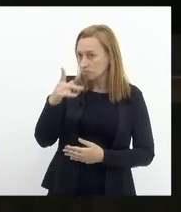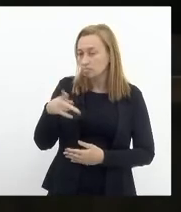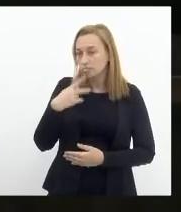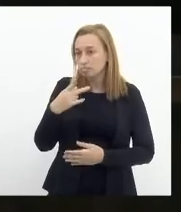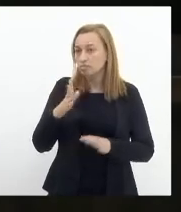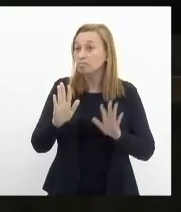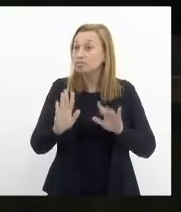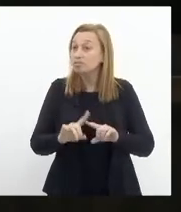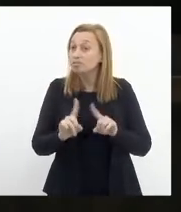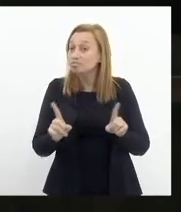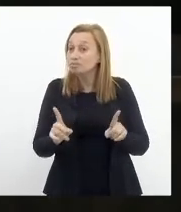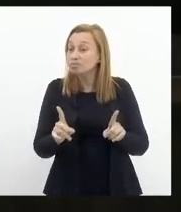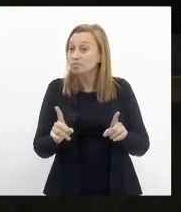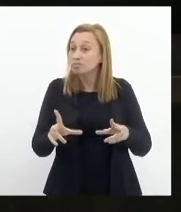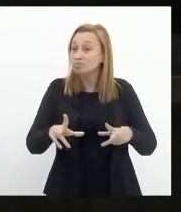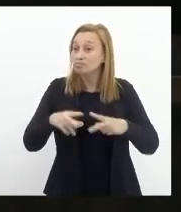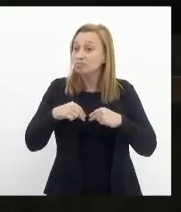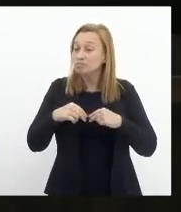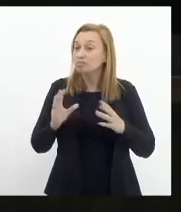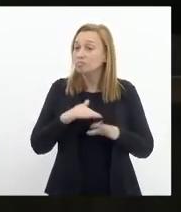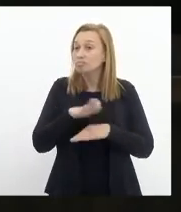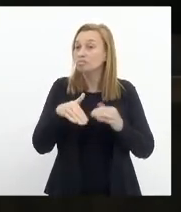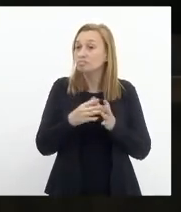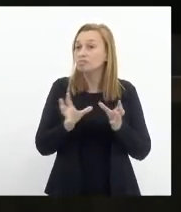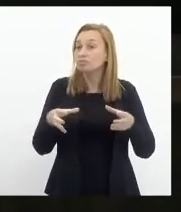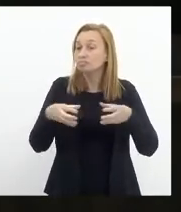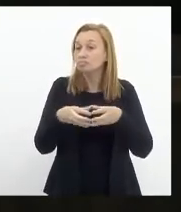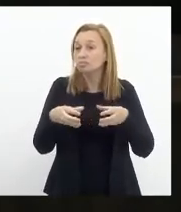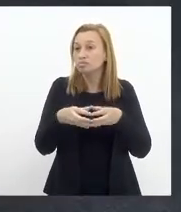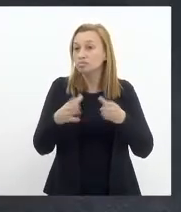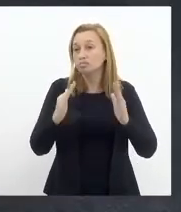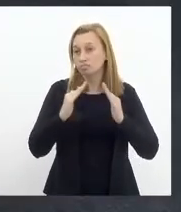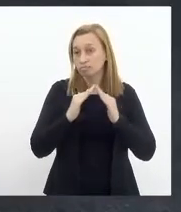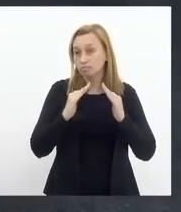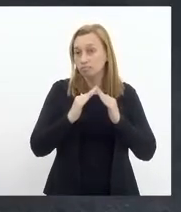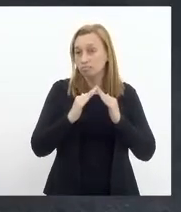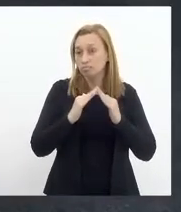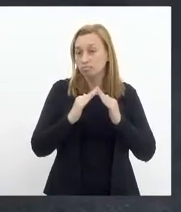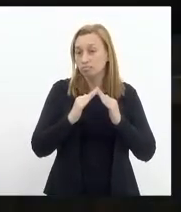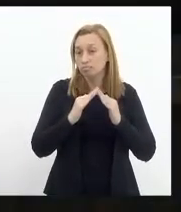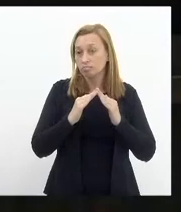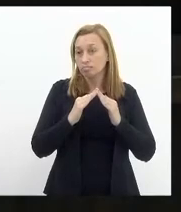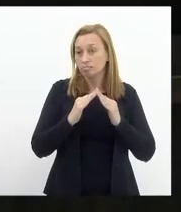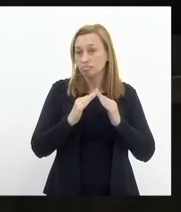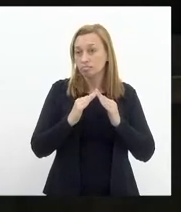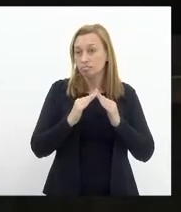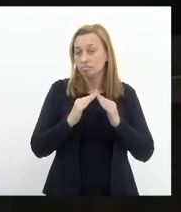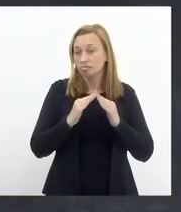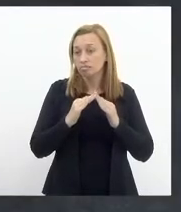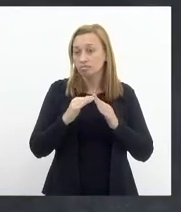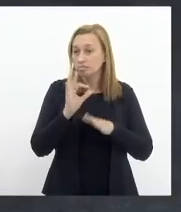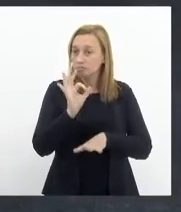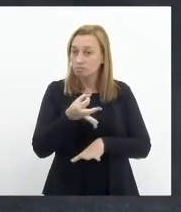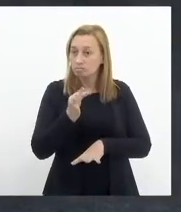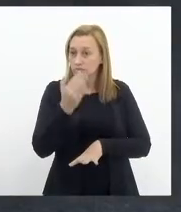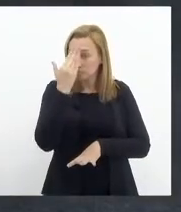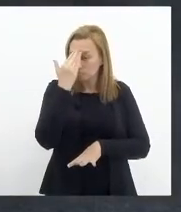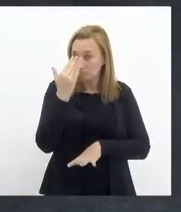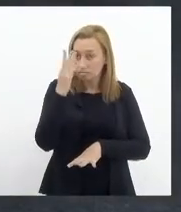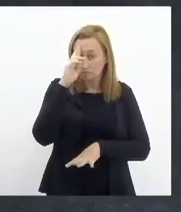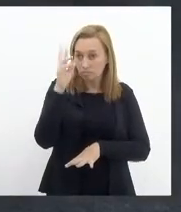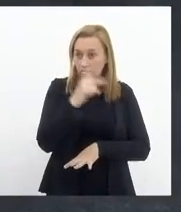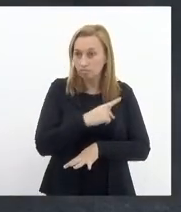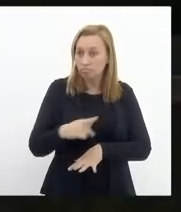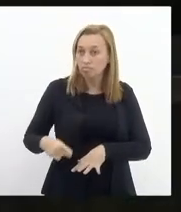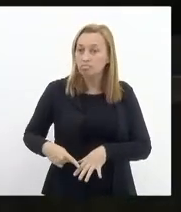mas o mérito é de todo o conjunto da casa do parlamento com certeza obrigada senhor presidente eu agradeço